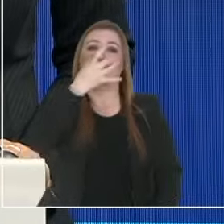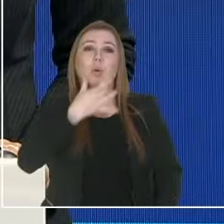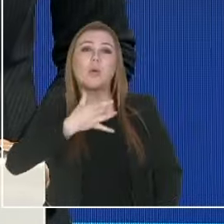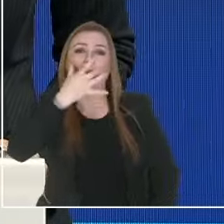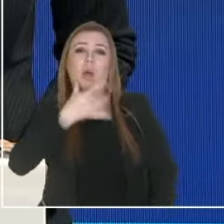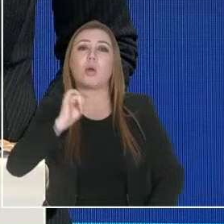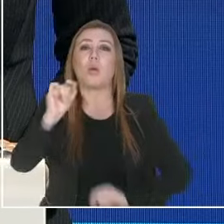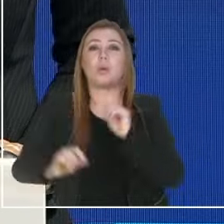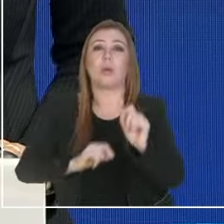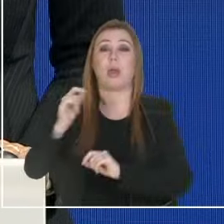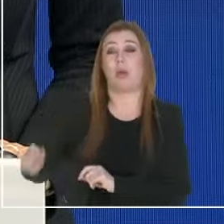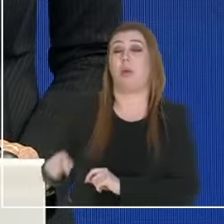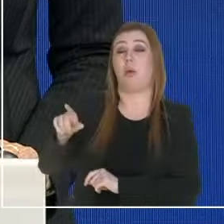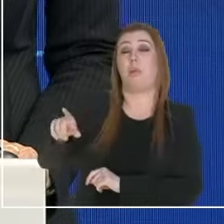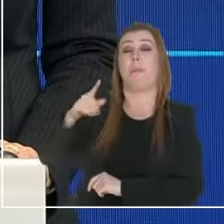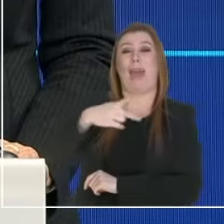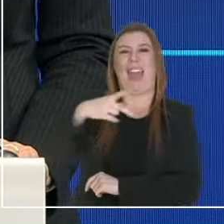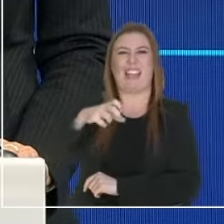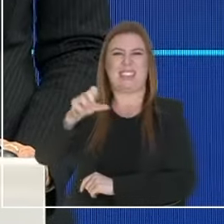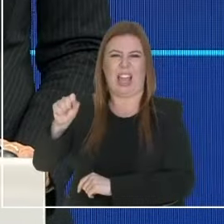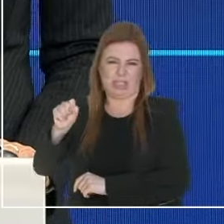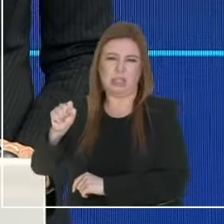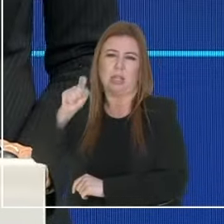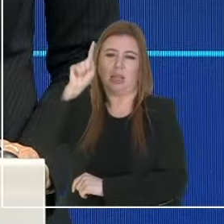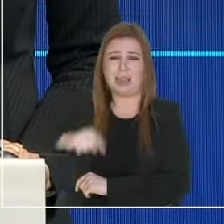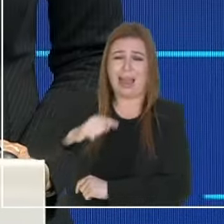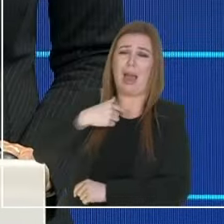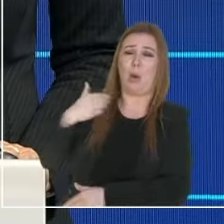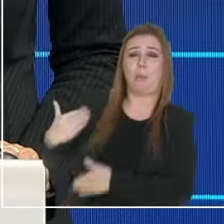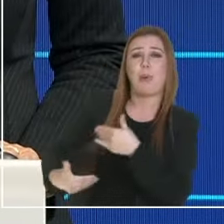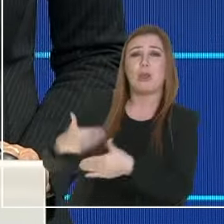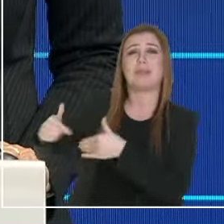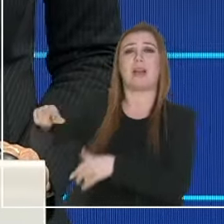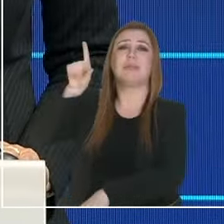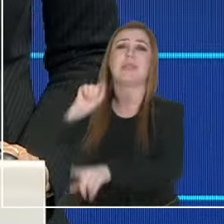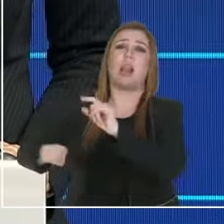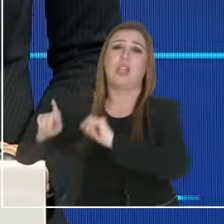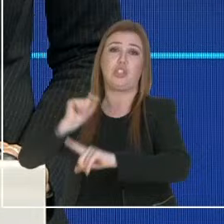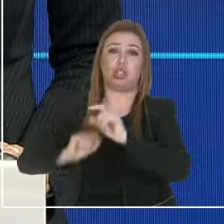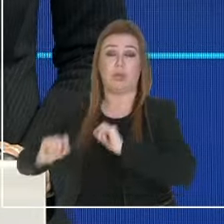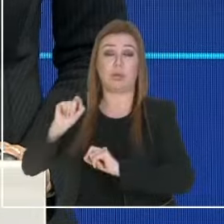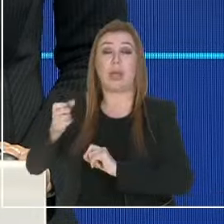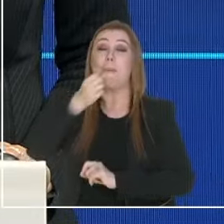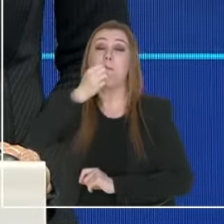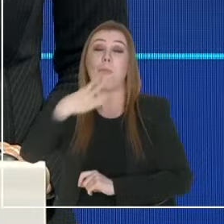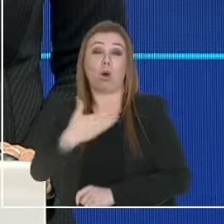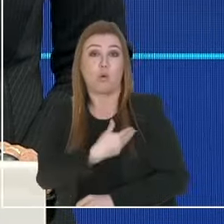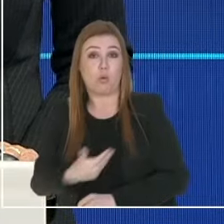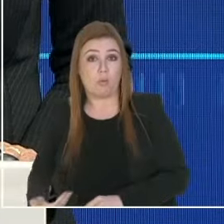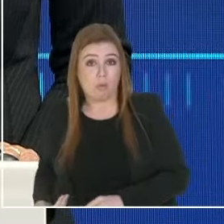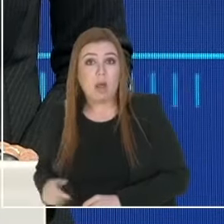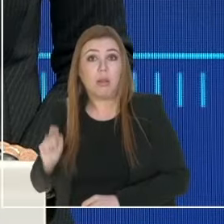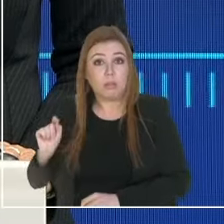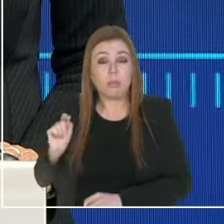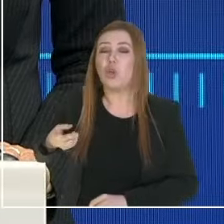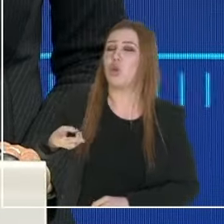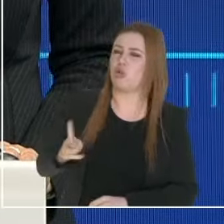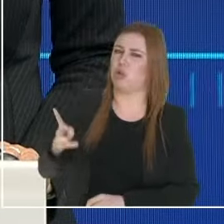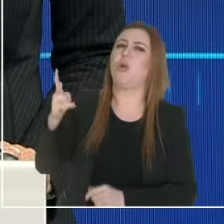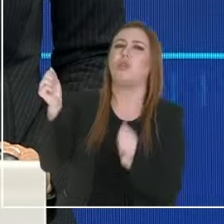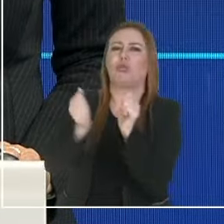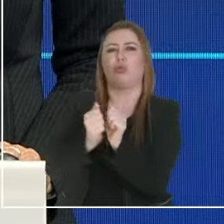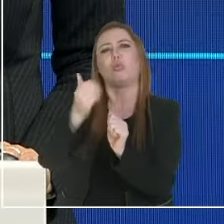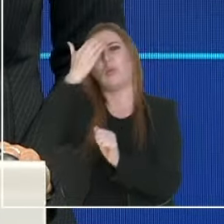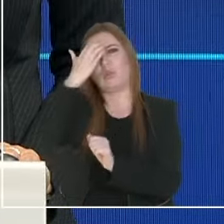seletivo para a escolha dos funcionários, para dar a chance dos bons funcionários do atual governo continuarem com Curitiba. Aqueles que